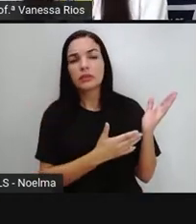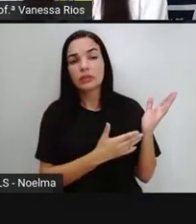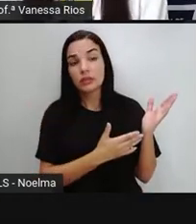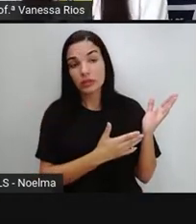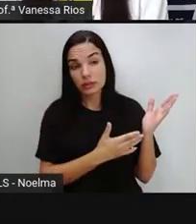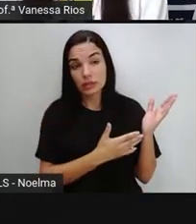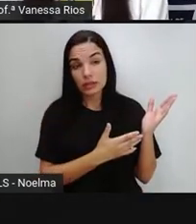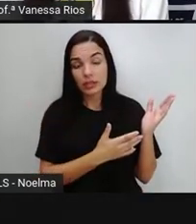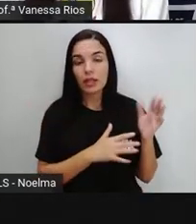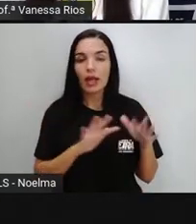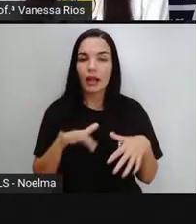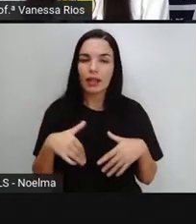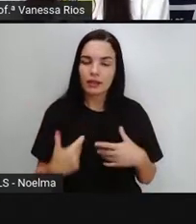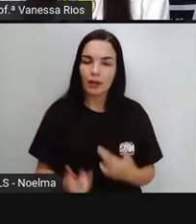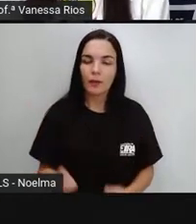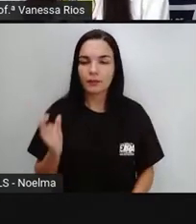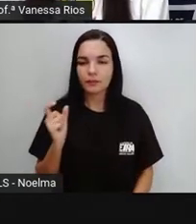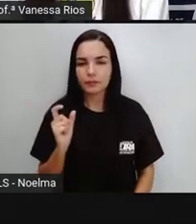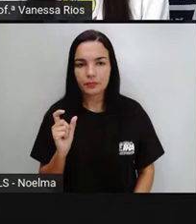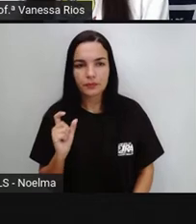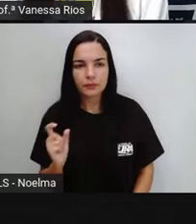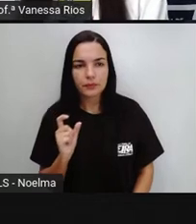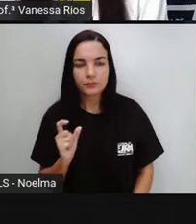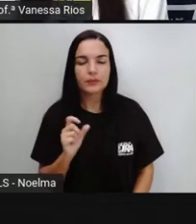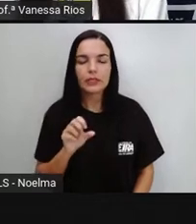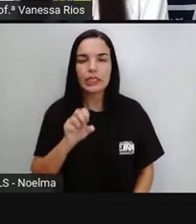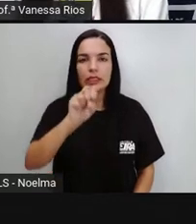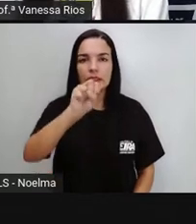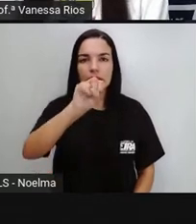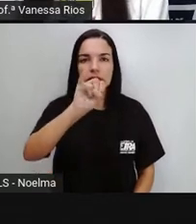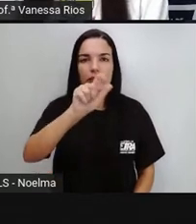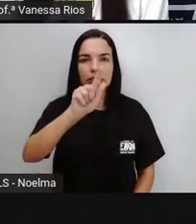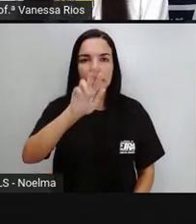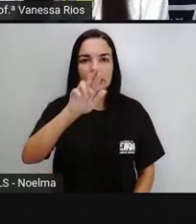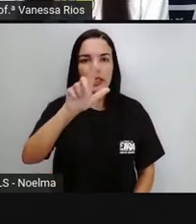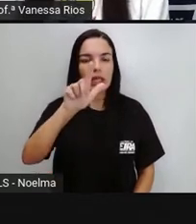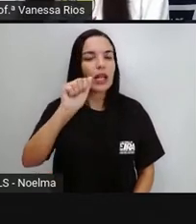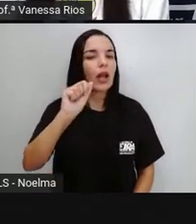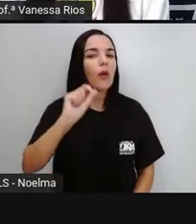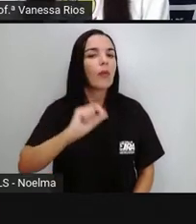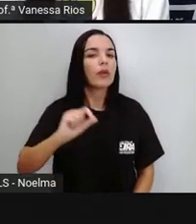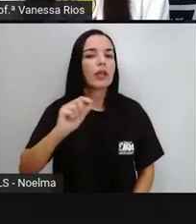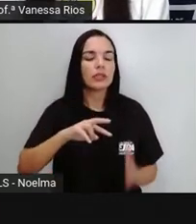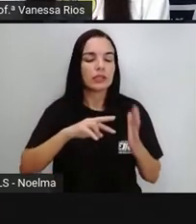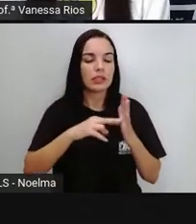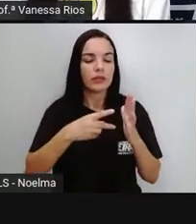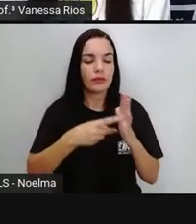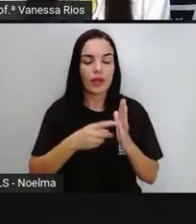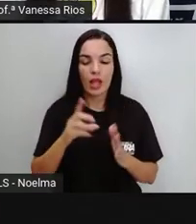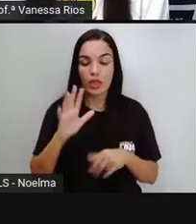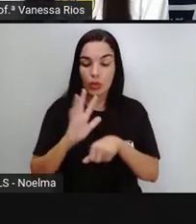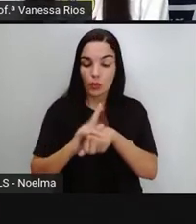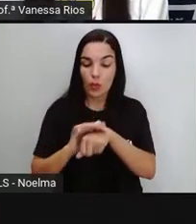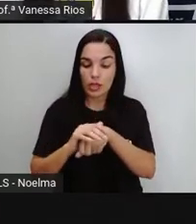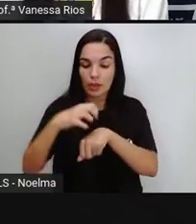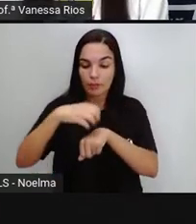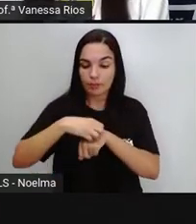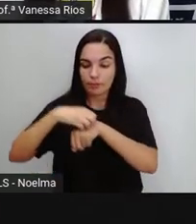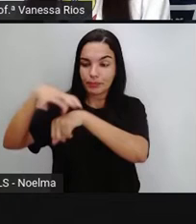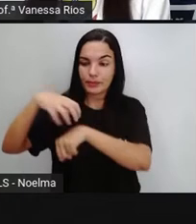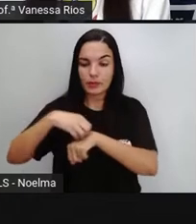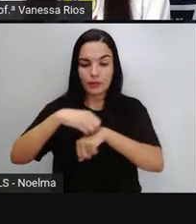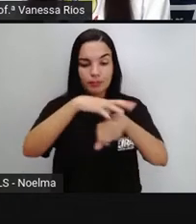para falar, né? Para explicar o que significa doenças transmitidas pelos